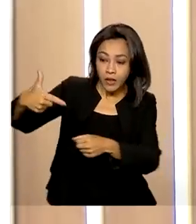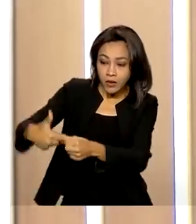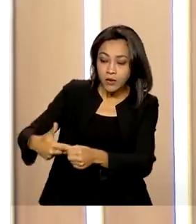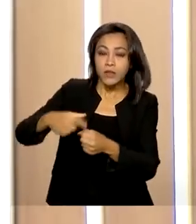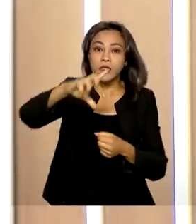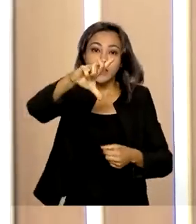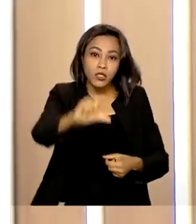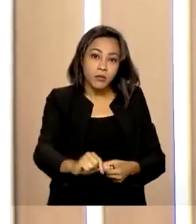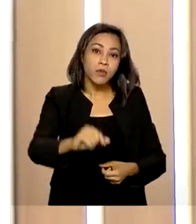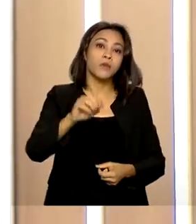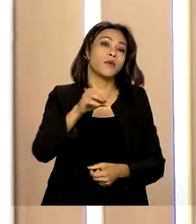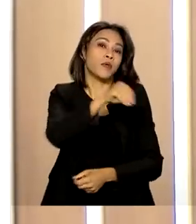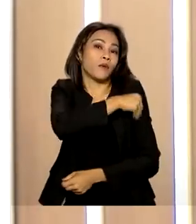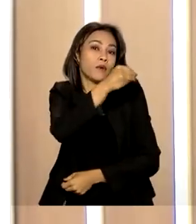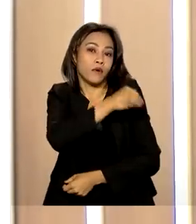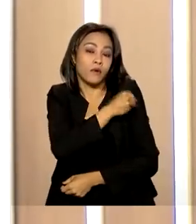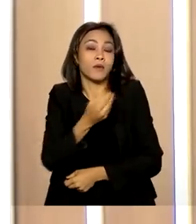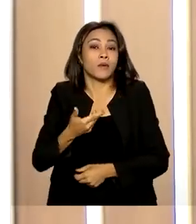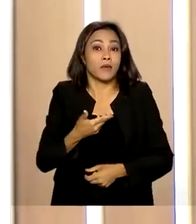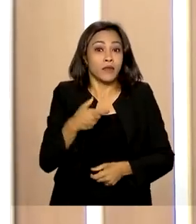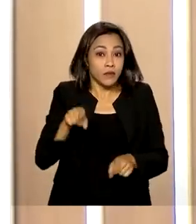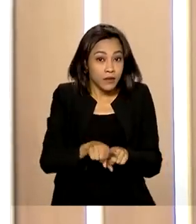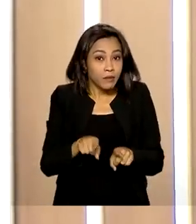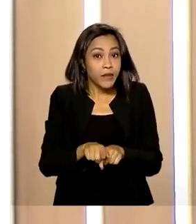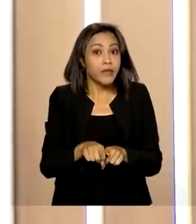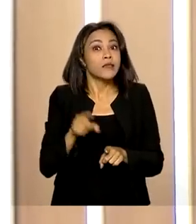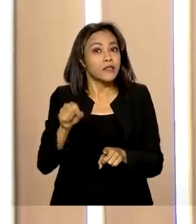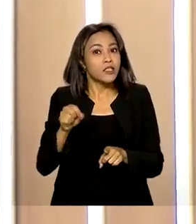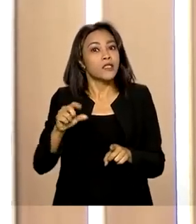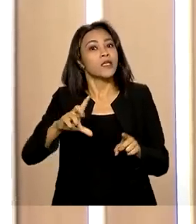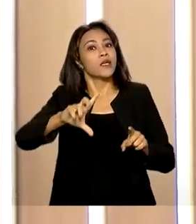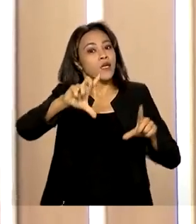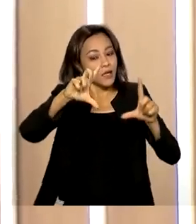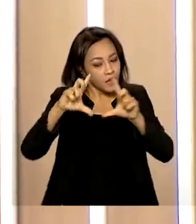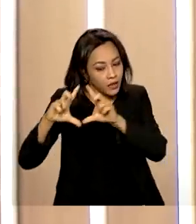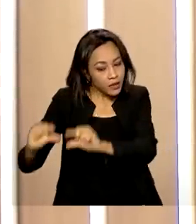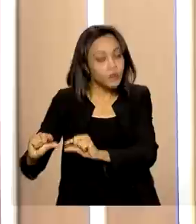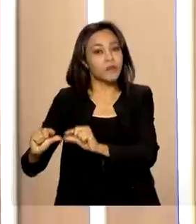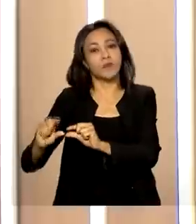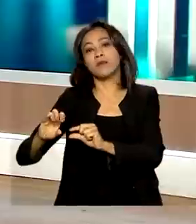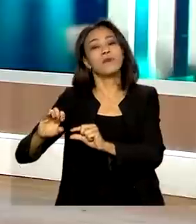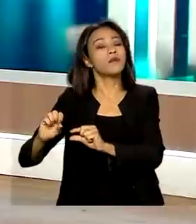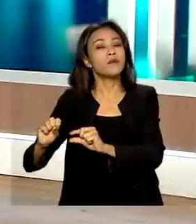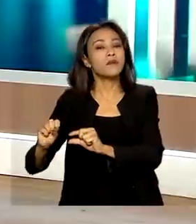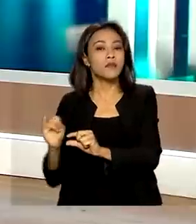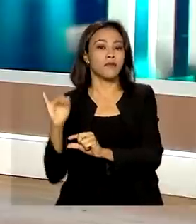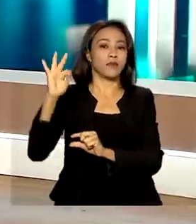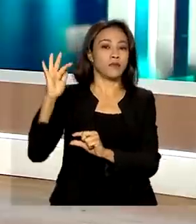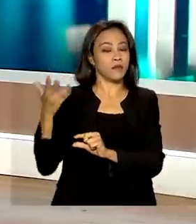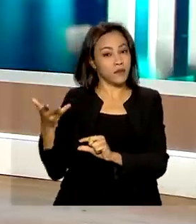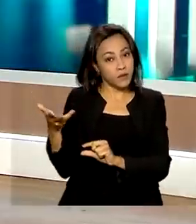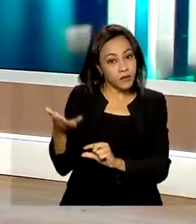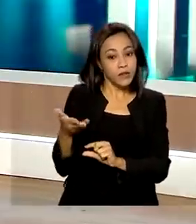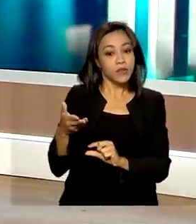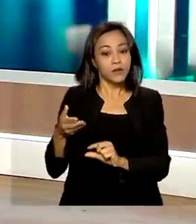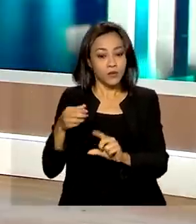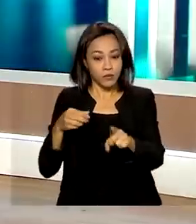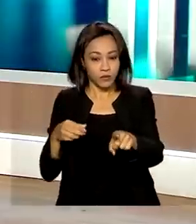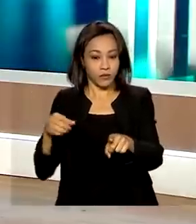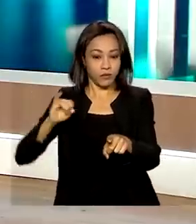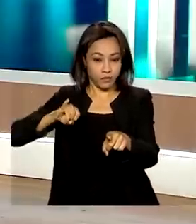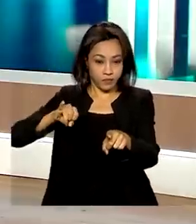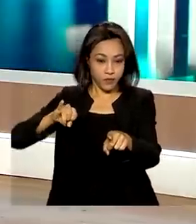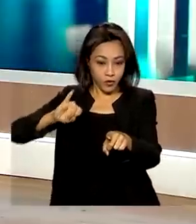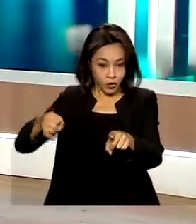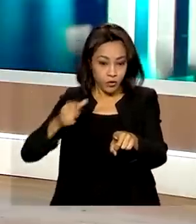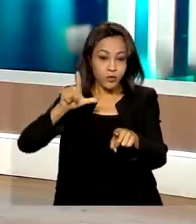do etanol, o que também contribuiu para uma expectativa de redução da inflação. Então, com isso, a inflação de julho, como nós mencionamos,